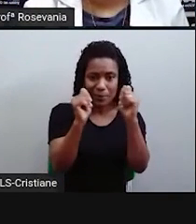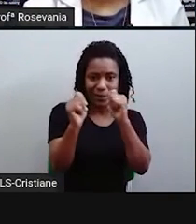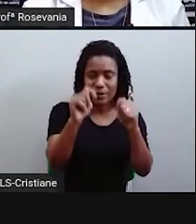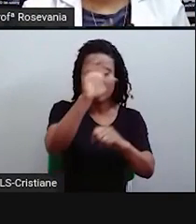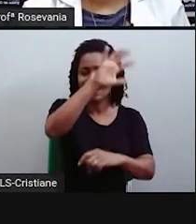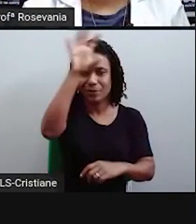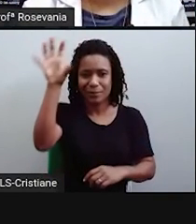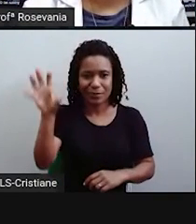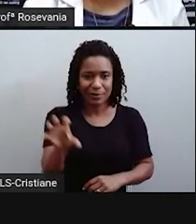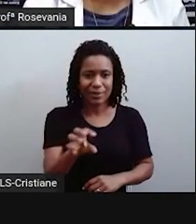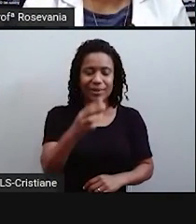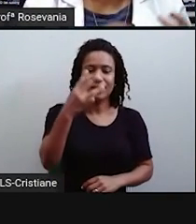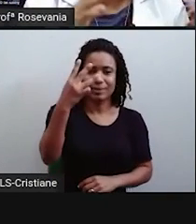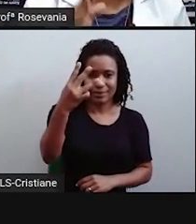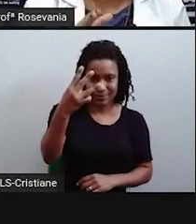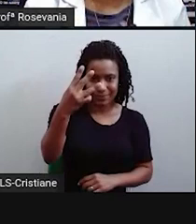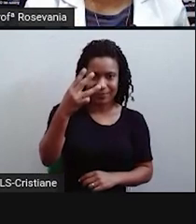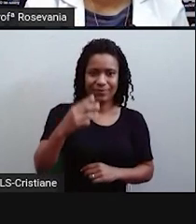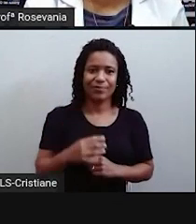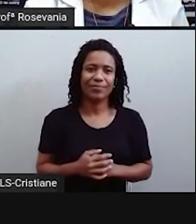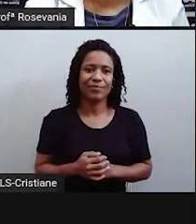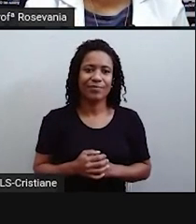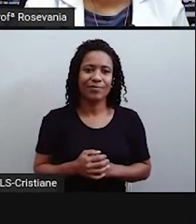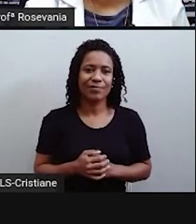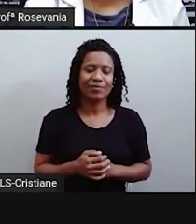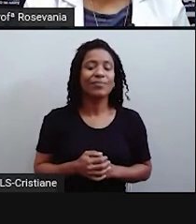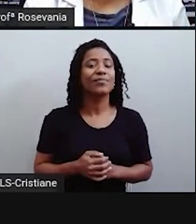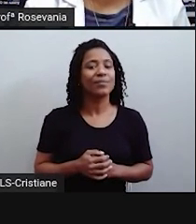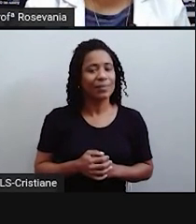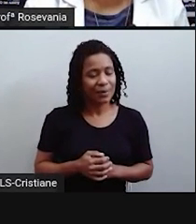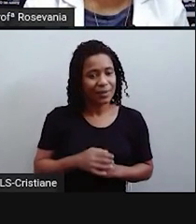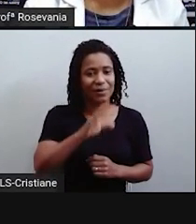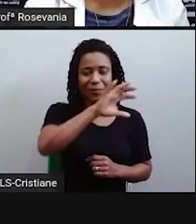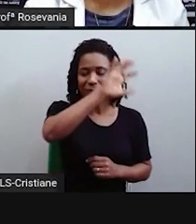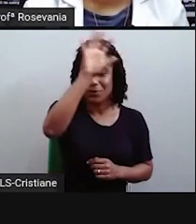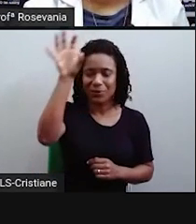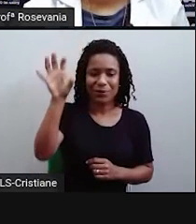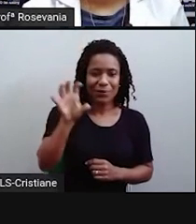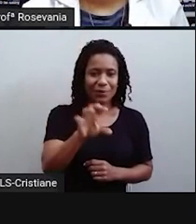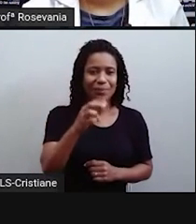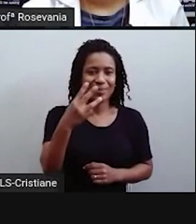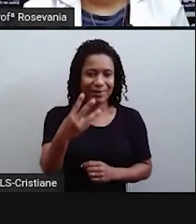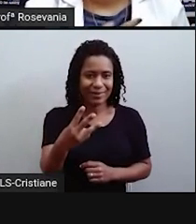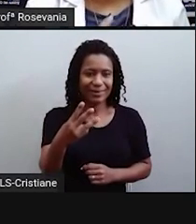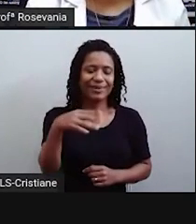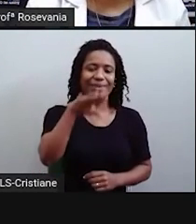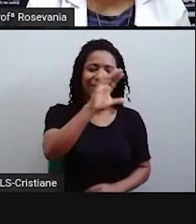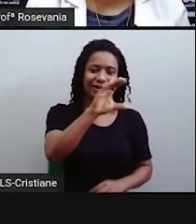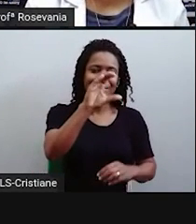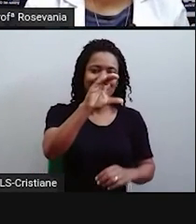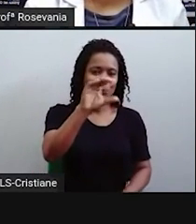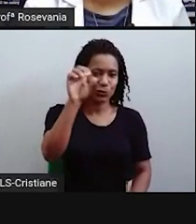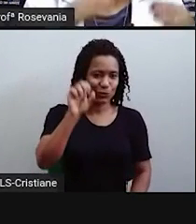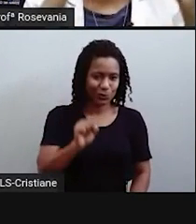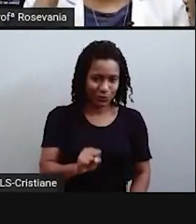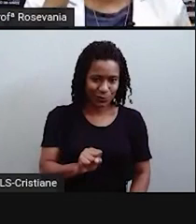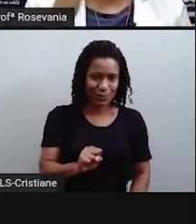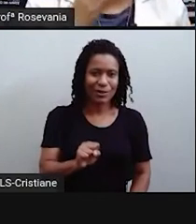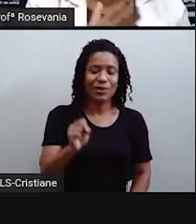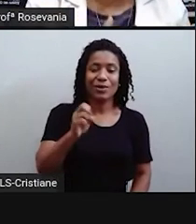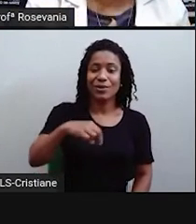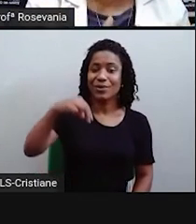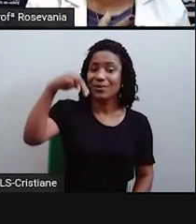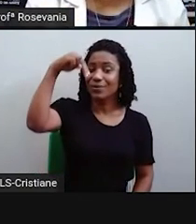regionais, que aí bota, né, é aquelas três regiões que, no caso, já vai pegar o centro-sul, o nordeste e a região norte.